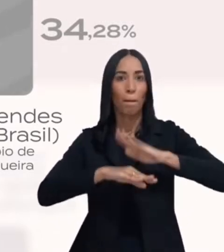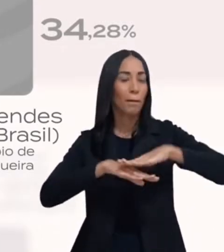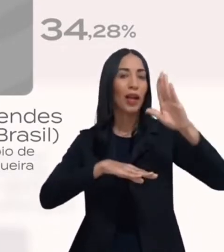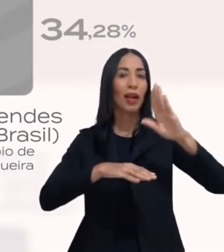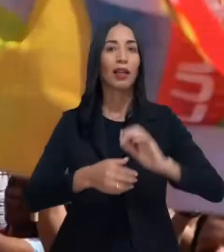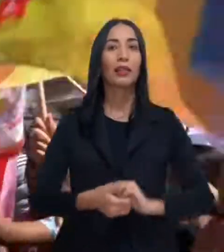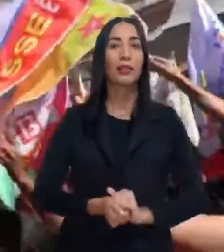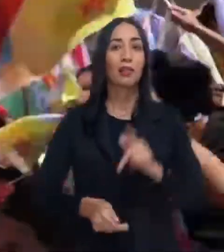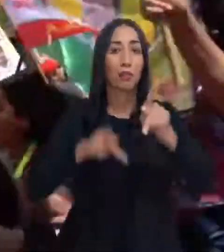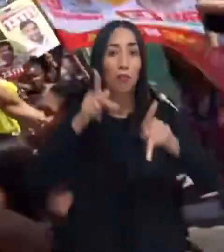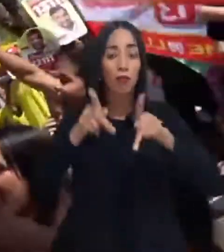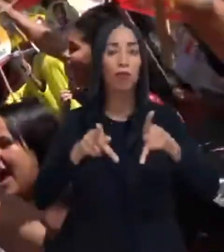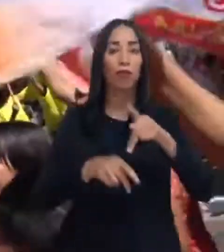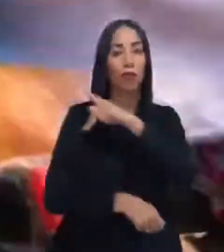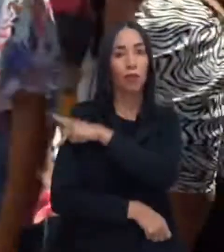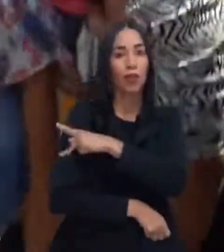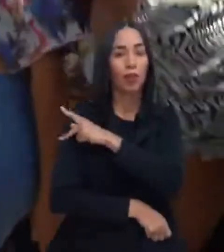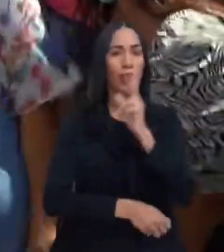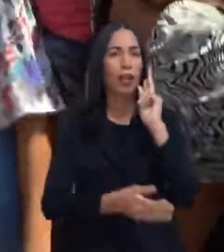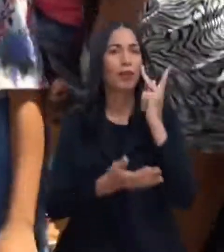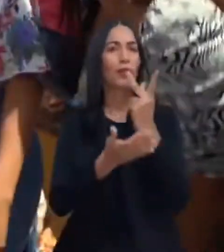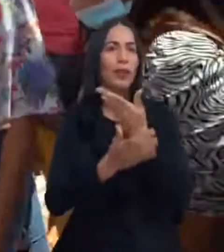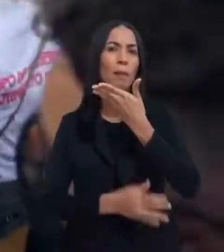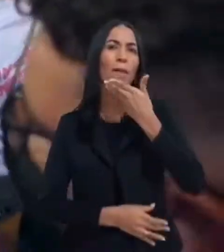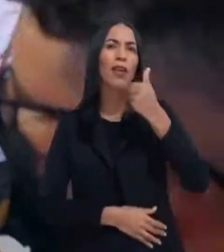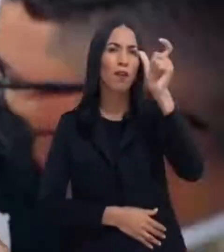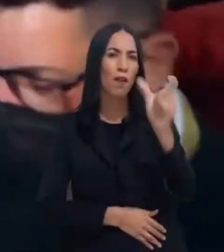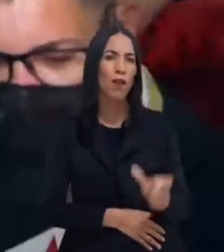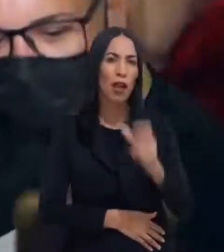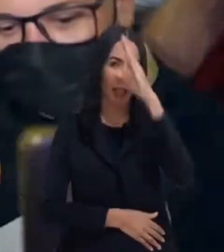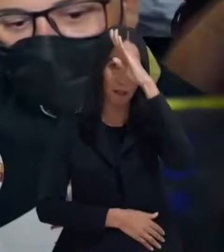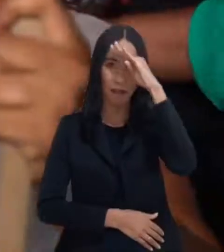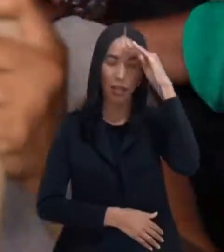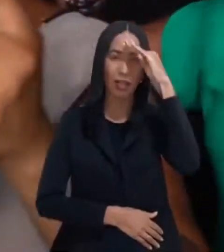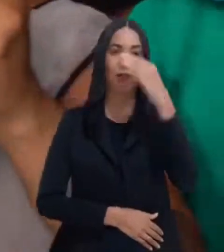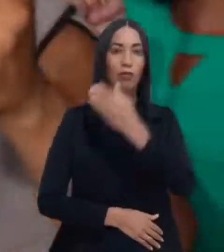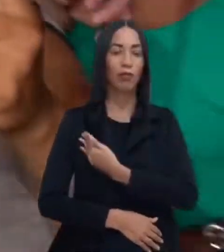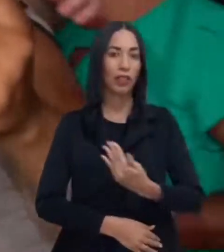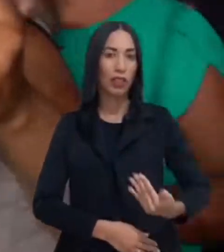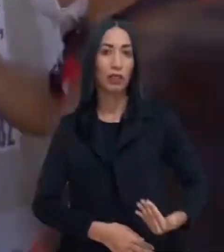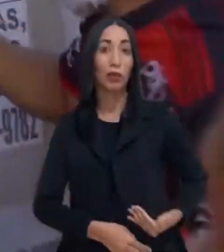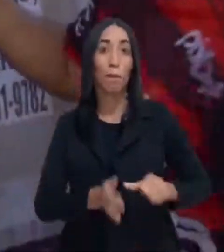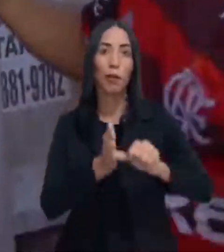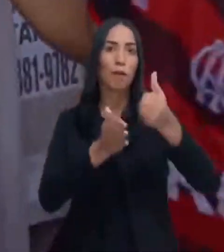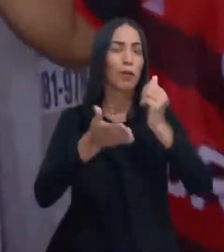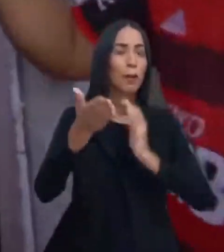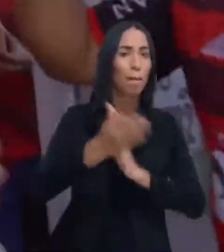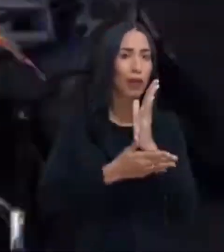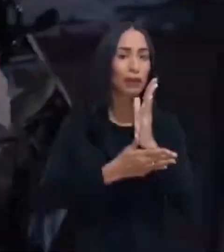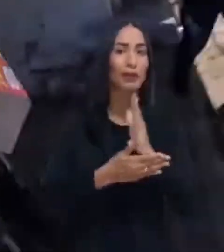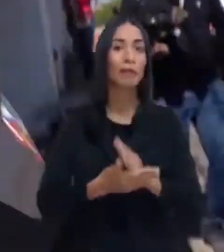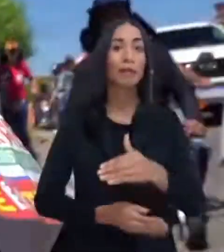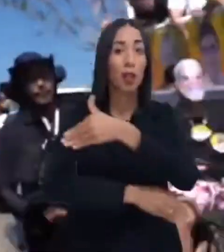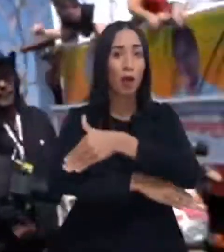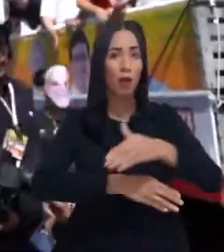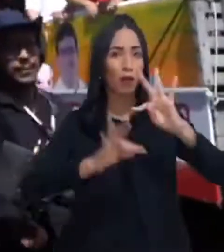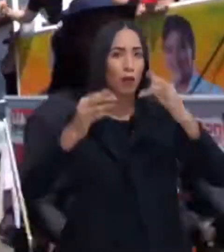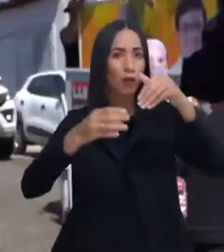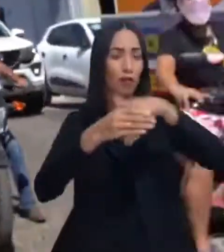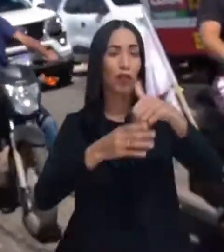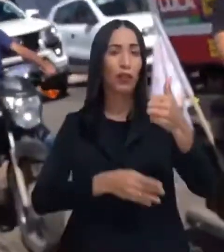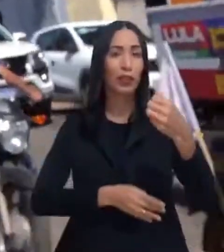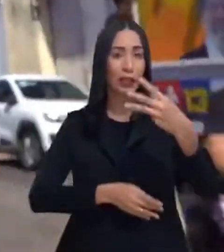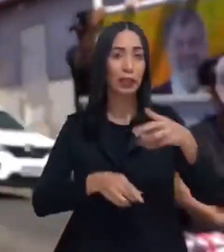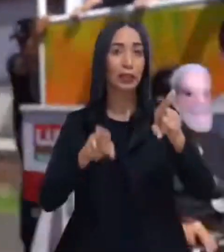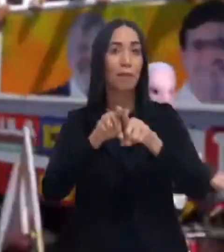aumentando, o povo do Piauí reconhece o melhor, é Rafael Governador já no primeiro turno. A minha rua é 13,